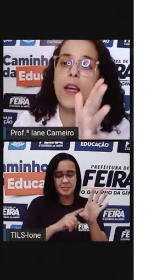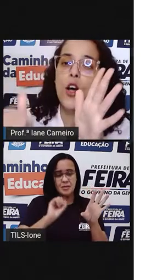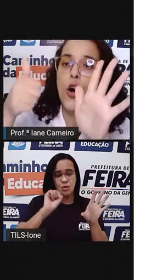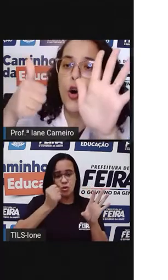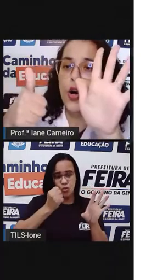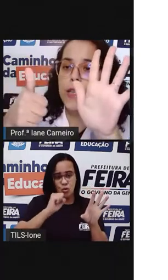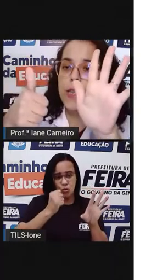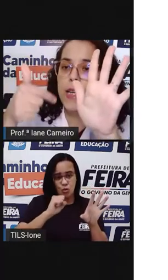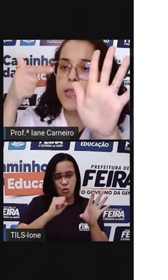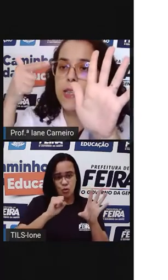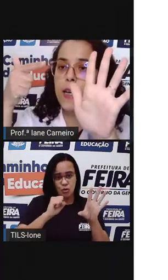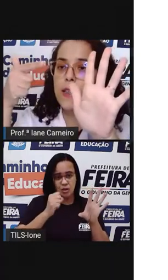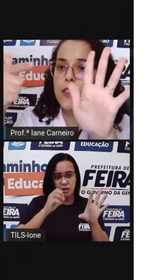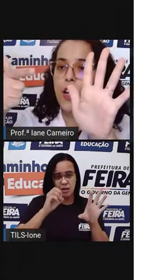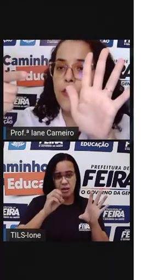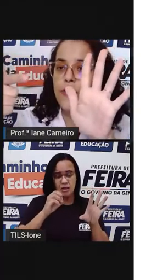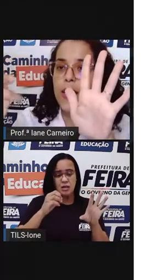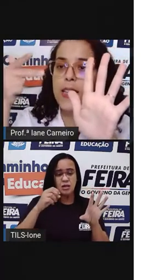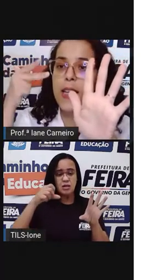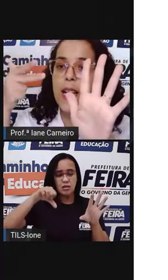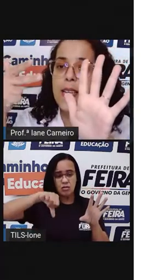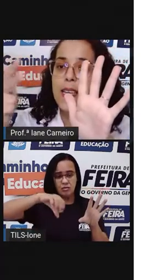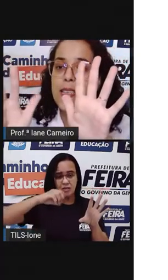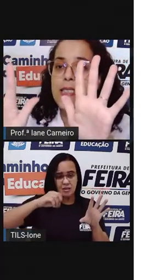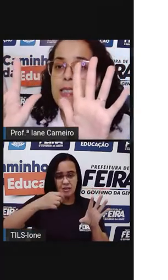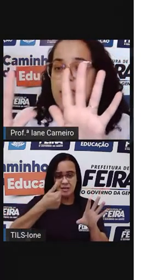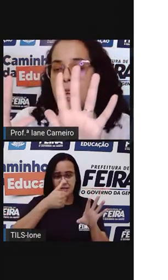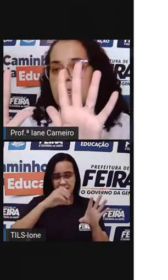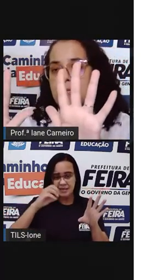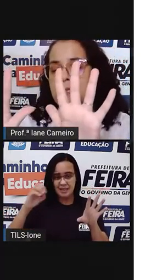,00, R$80,00.